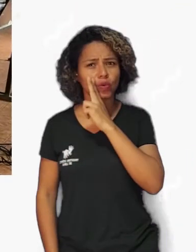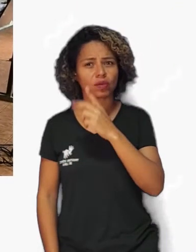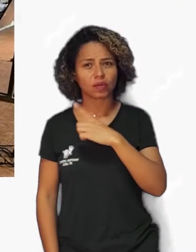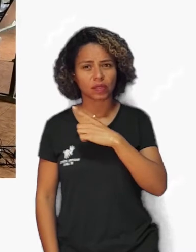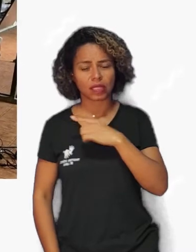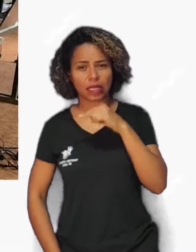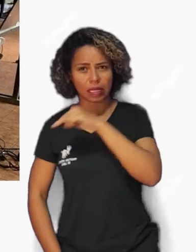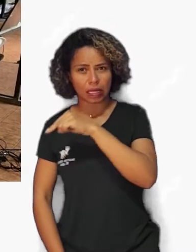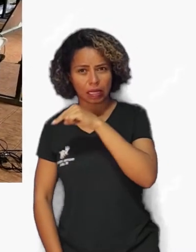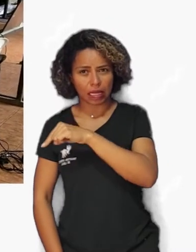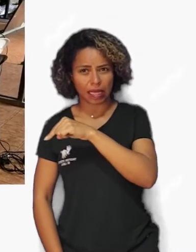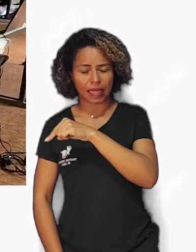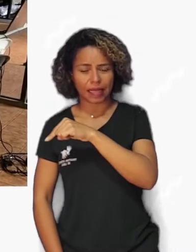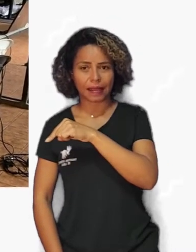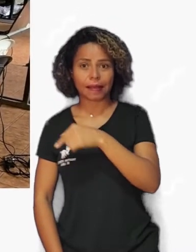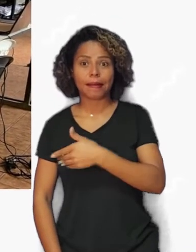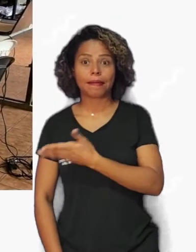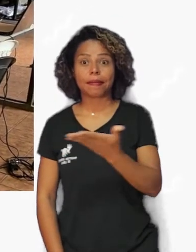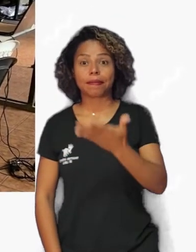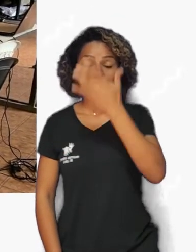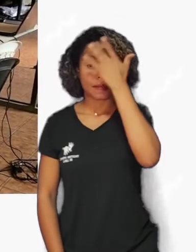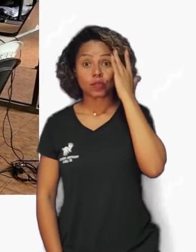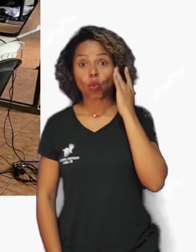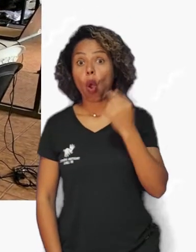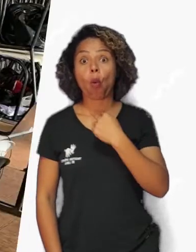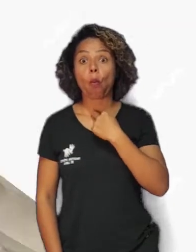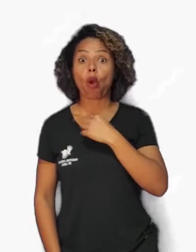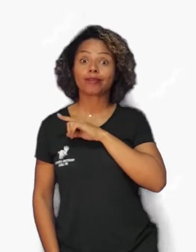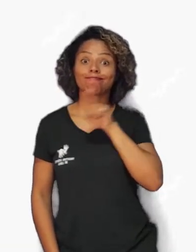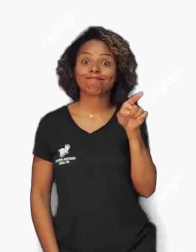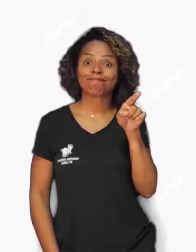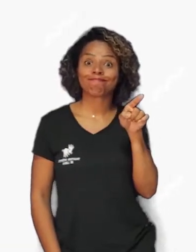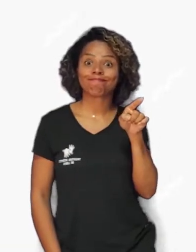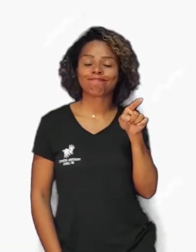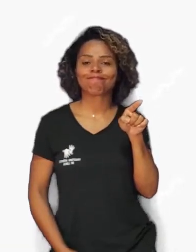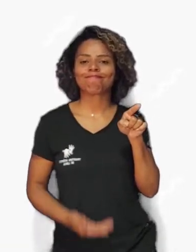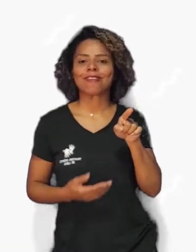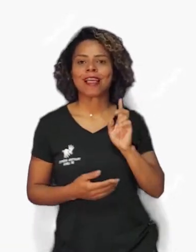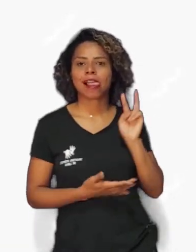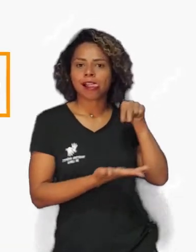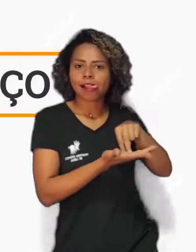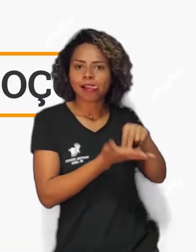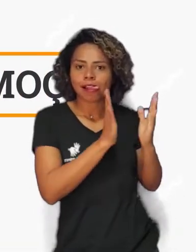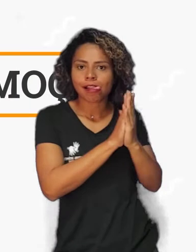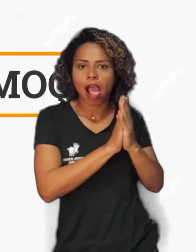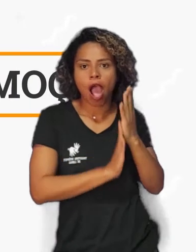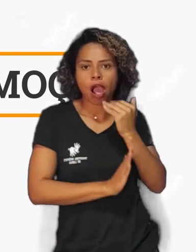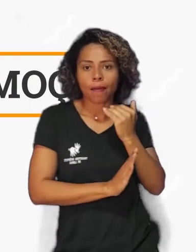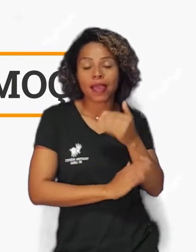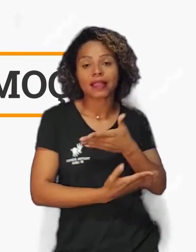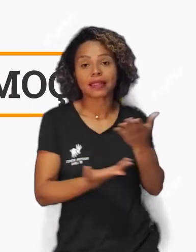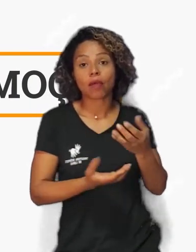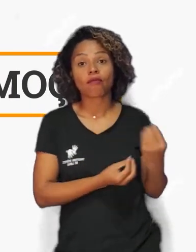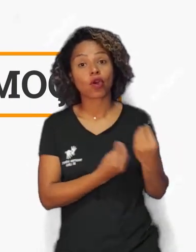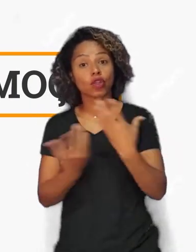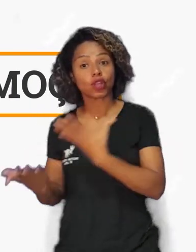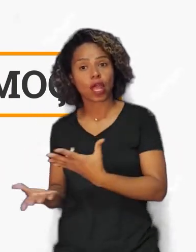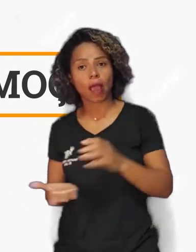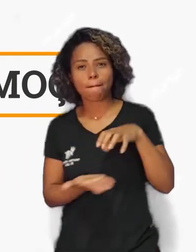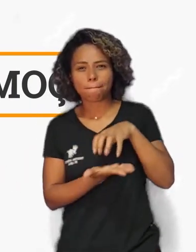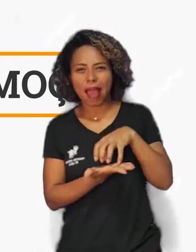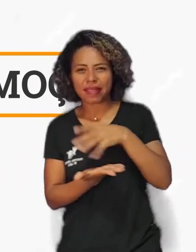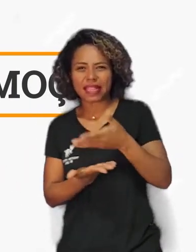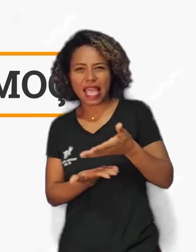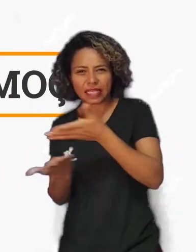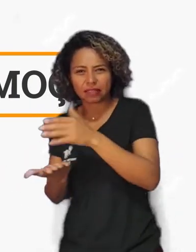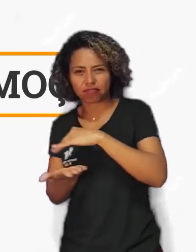Em vez disso, cada estudante passou a receber diariamente duas marmitex, referentes ao almoço e ao jantar.